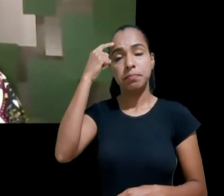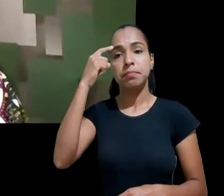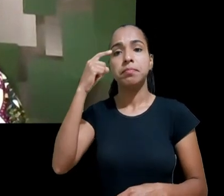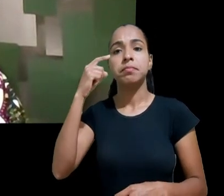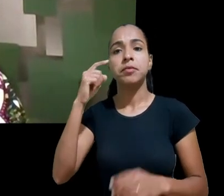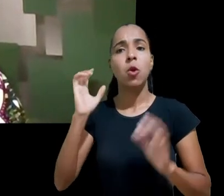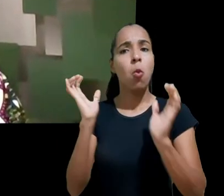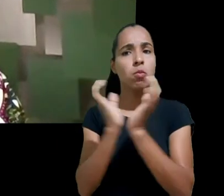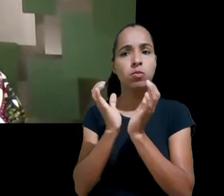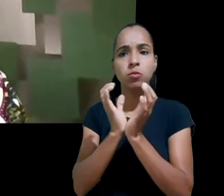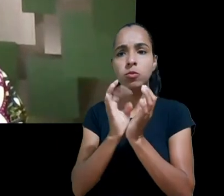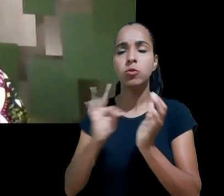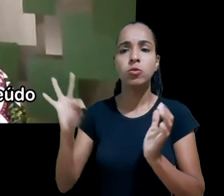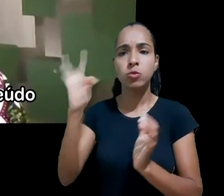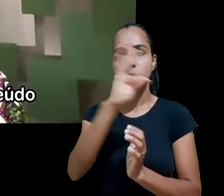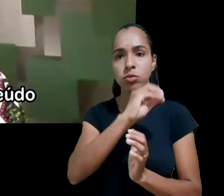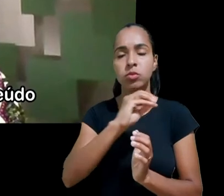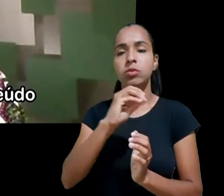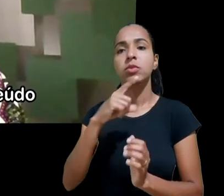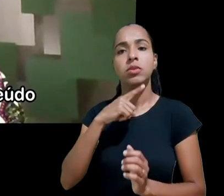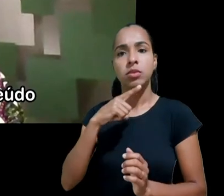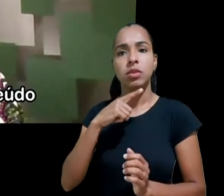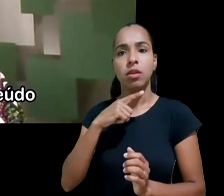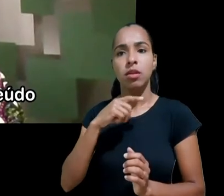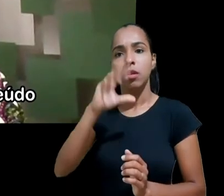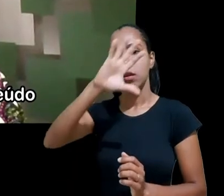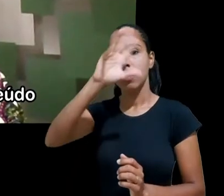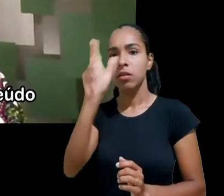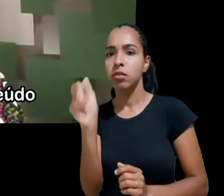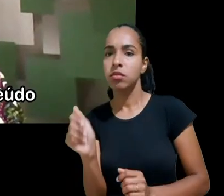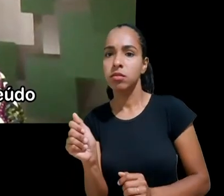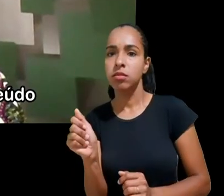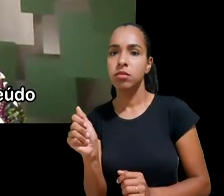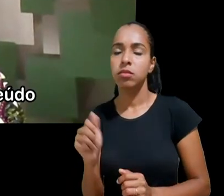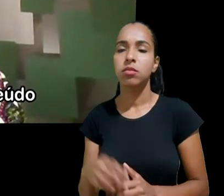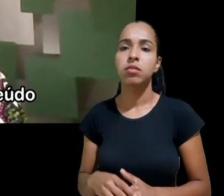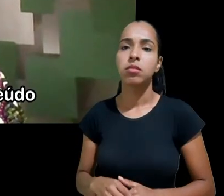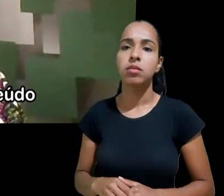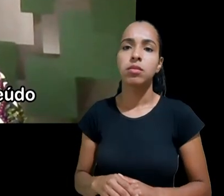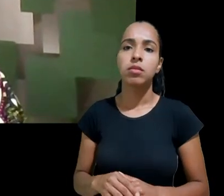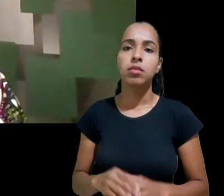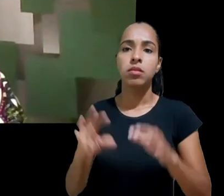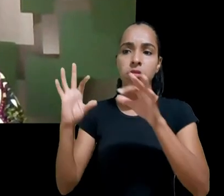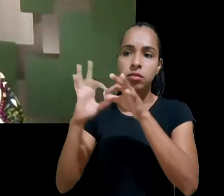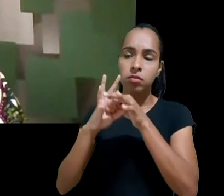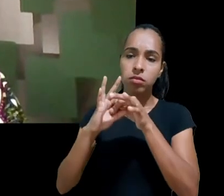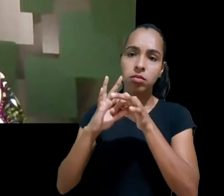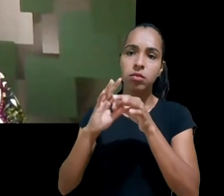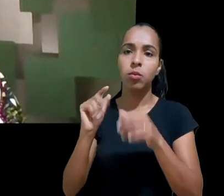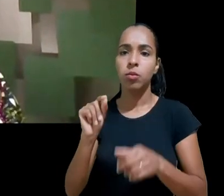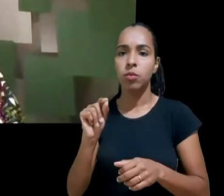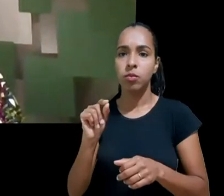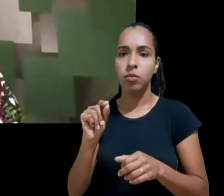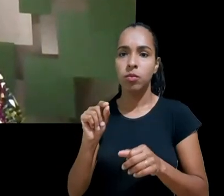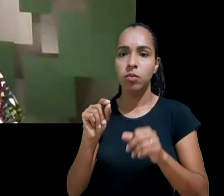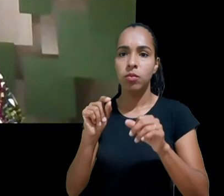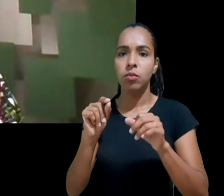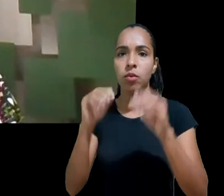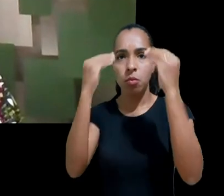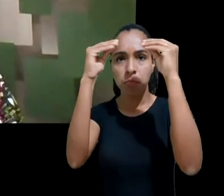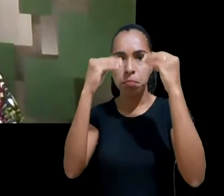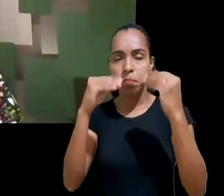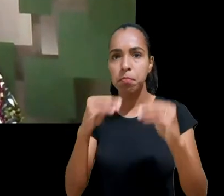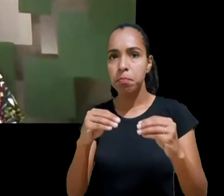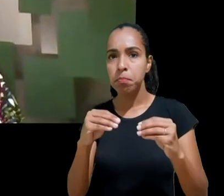Online Africa uma está ligada à criação de conteúdo que atenda às necessidades das pessoas